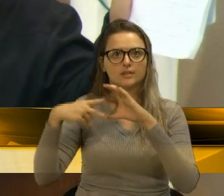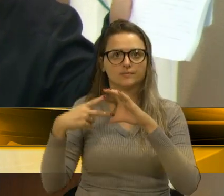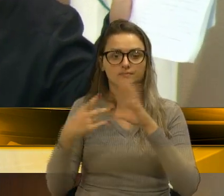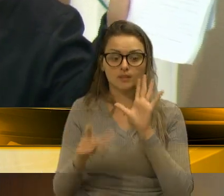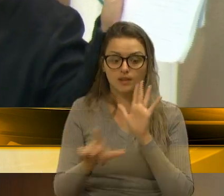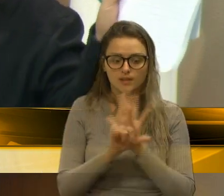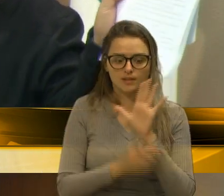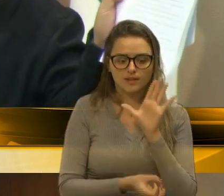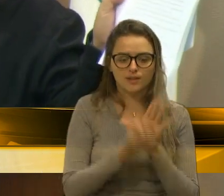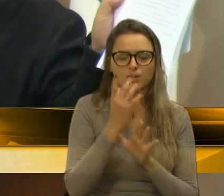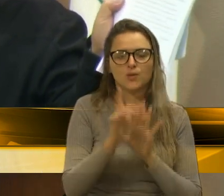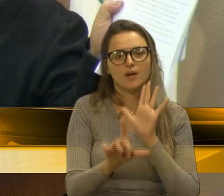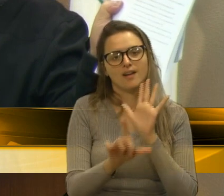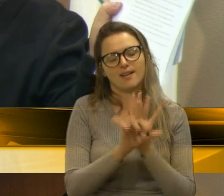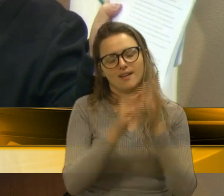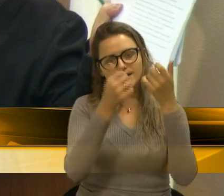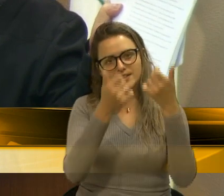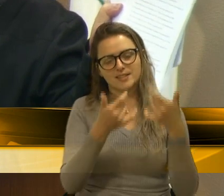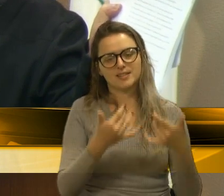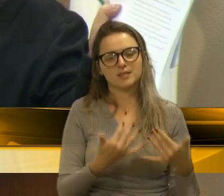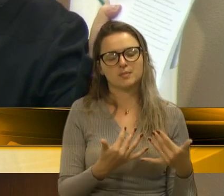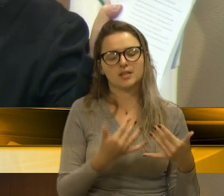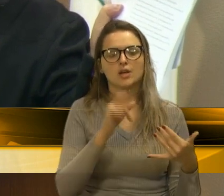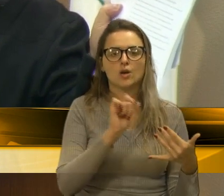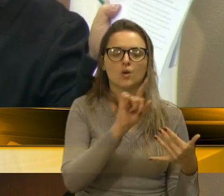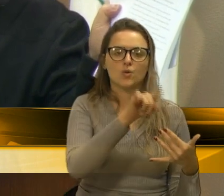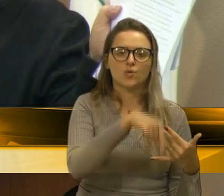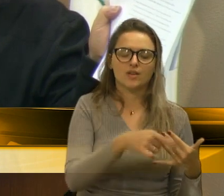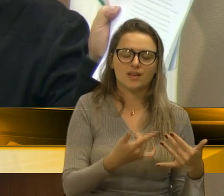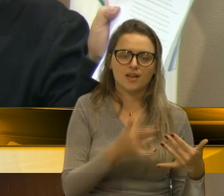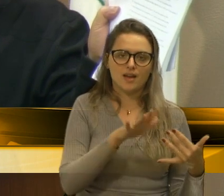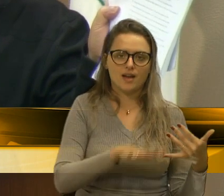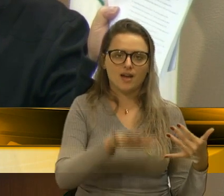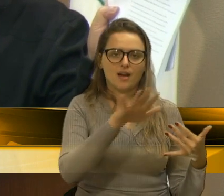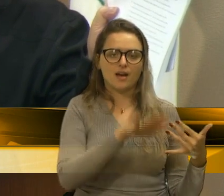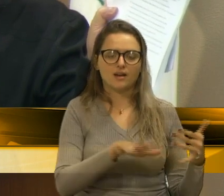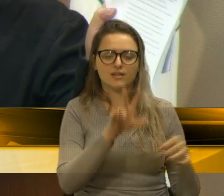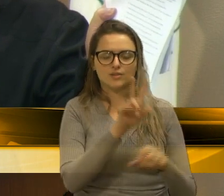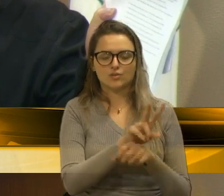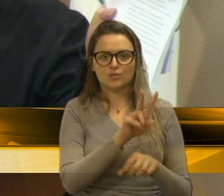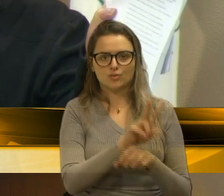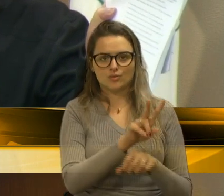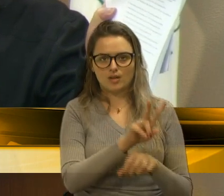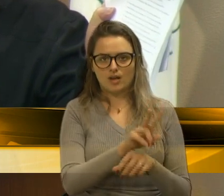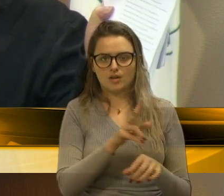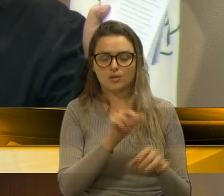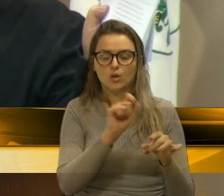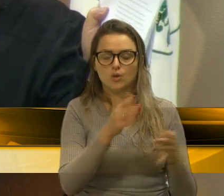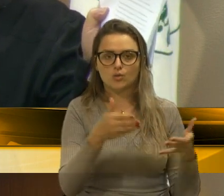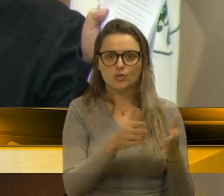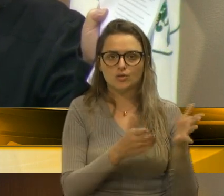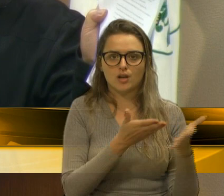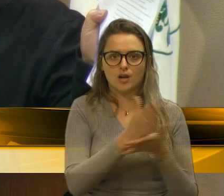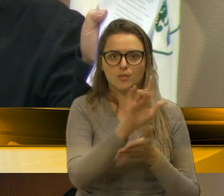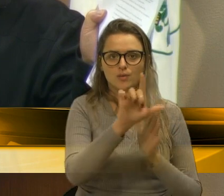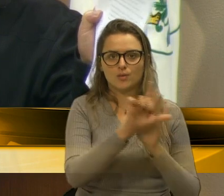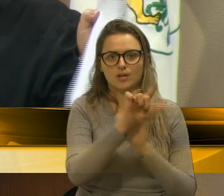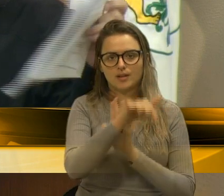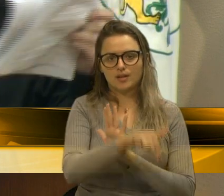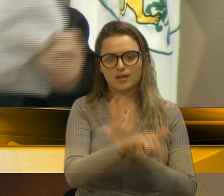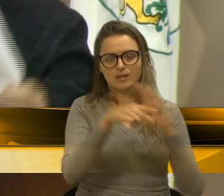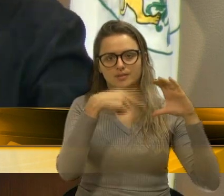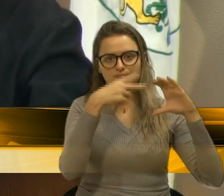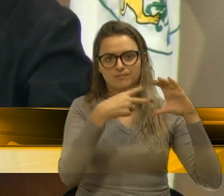lei. A lei descreve o que é a unidade de conservação que foi aprovada aqui por esta casa.